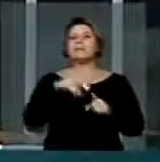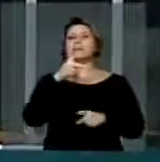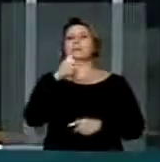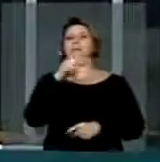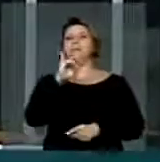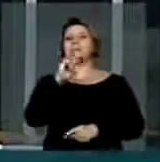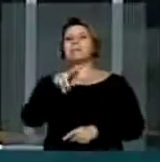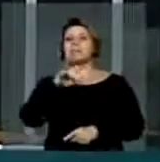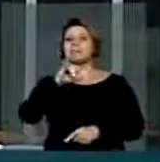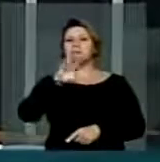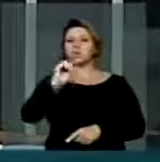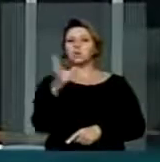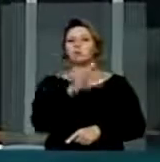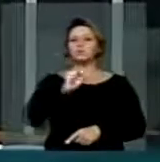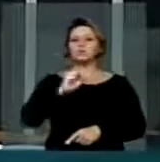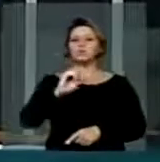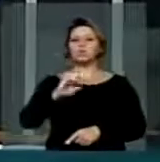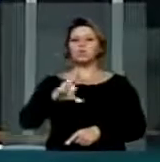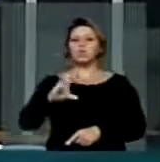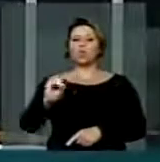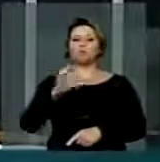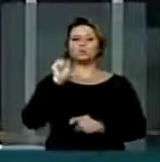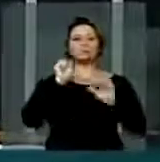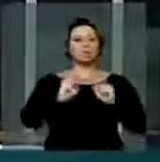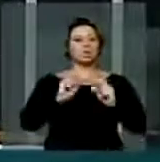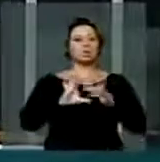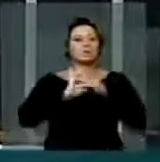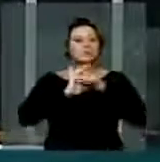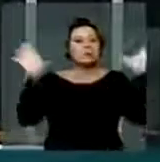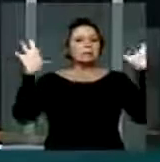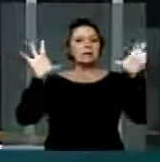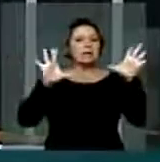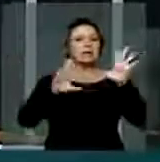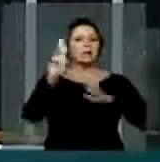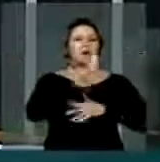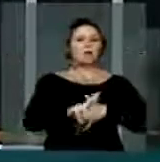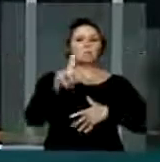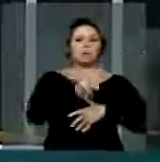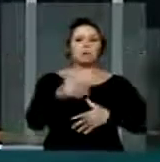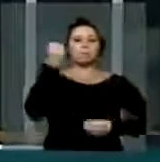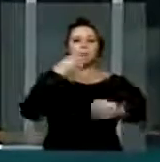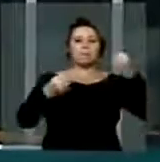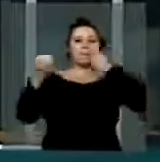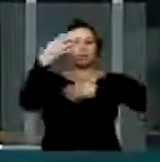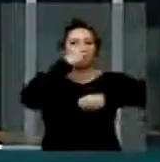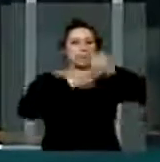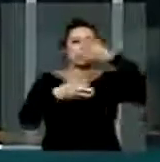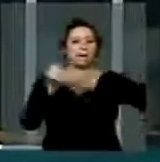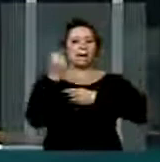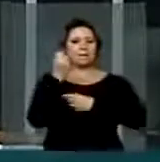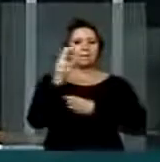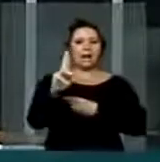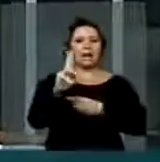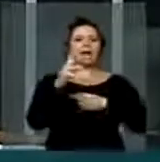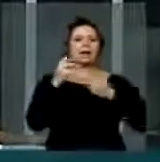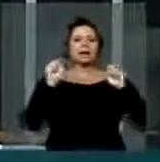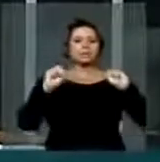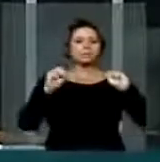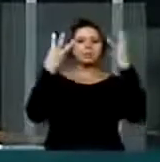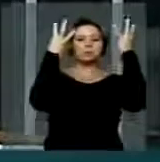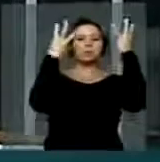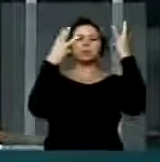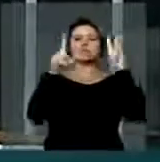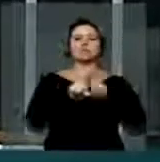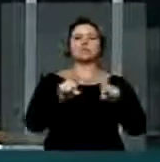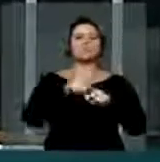Pelo nosso projeto, só será concedida autorização para o funcionamento de casas e espetáculos se as mesmas possuírem